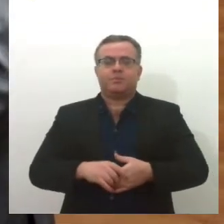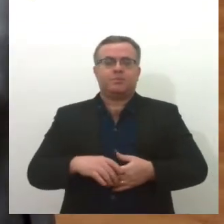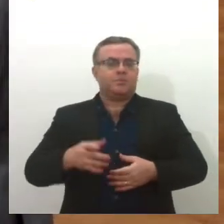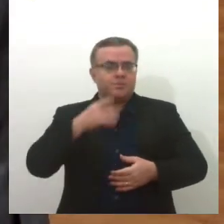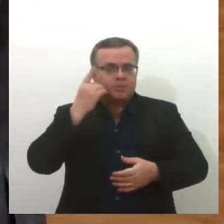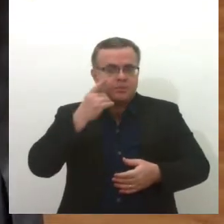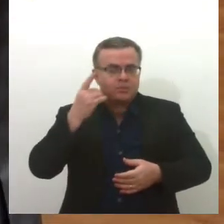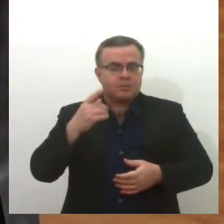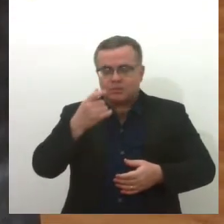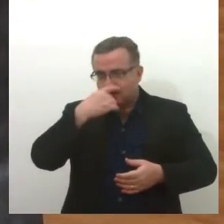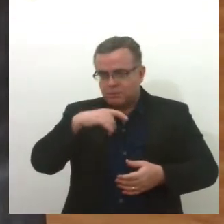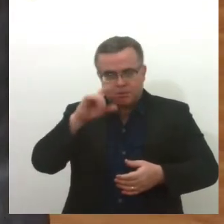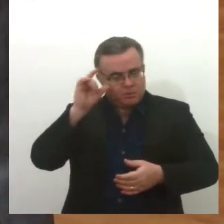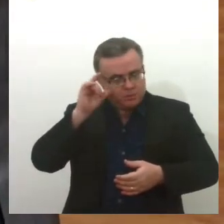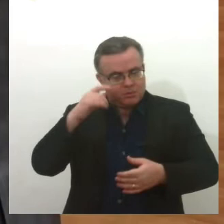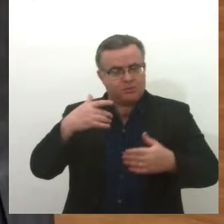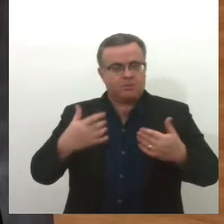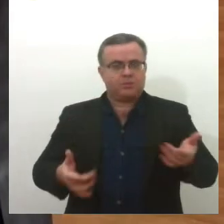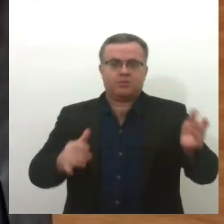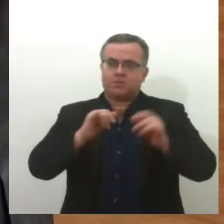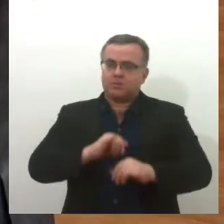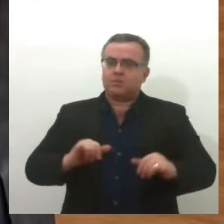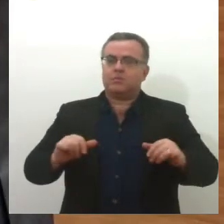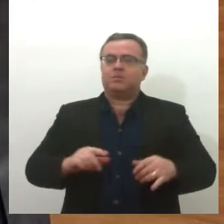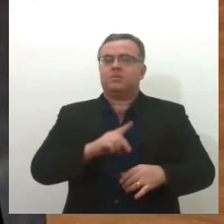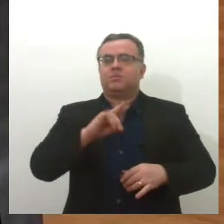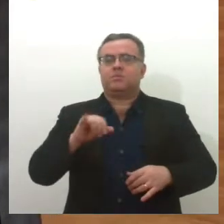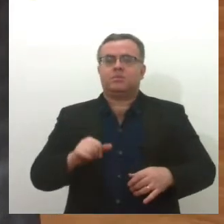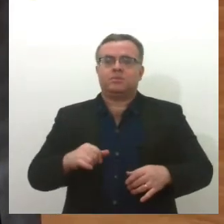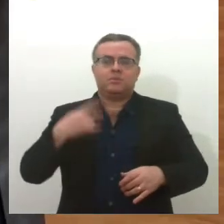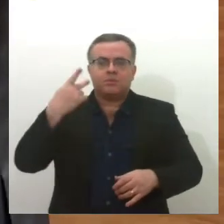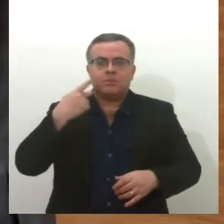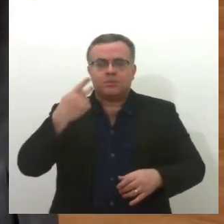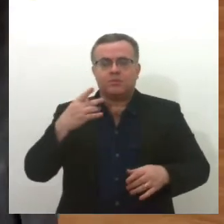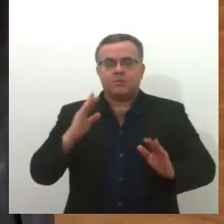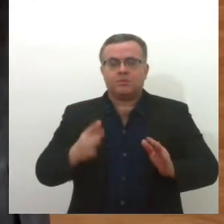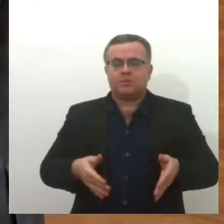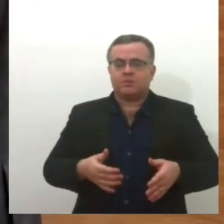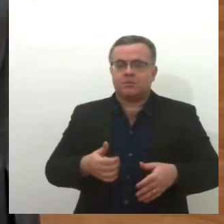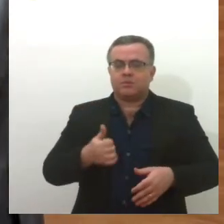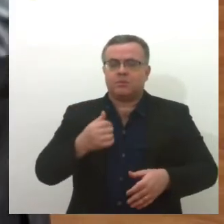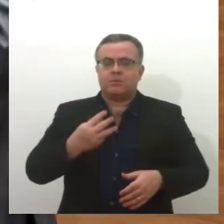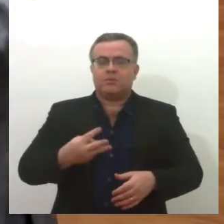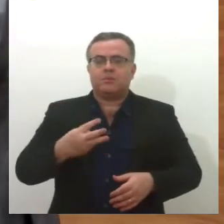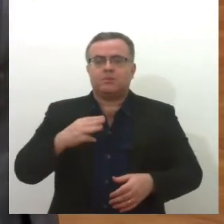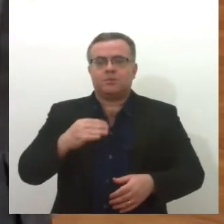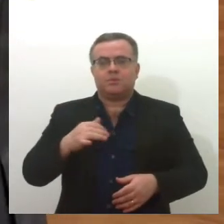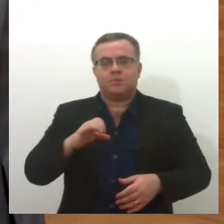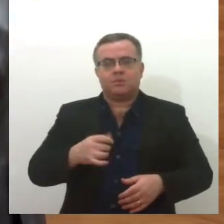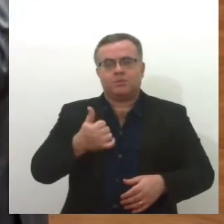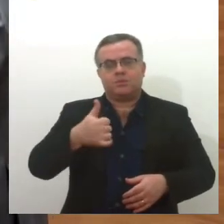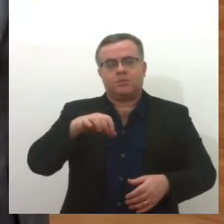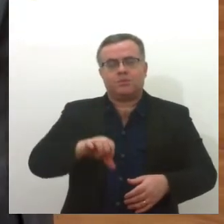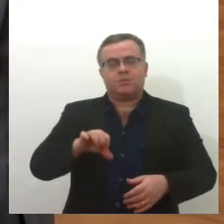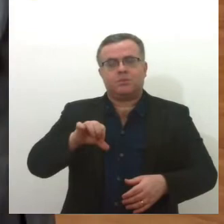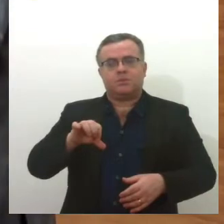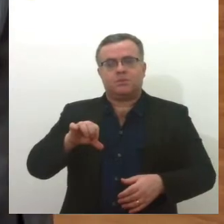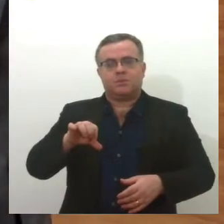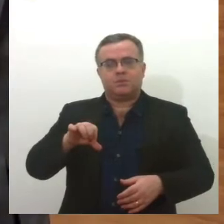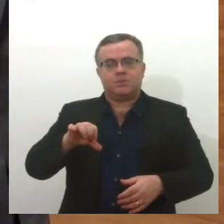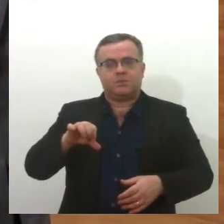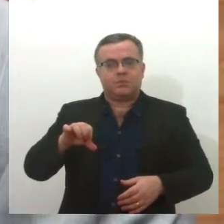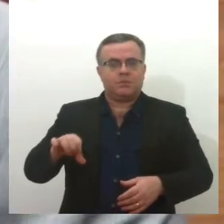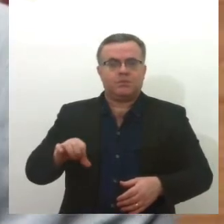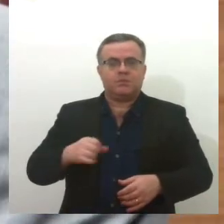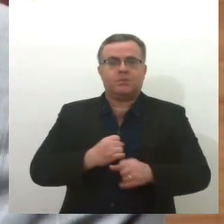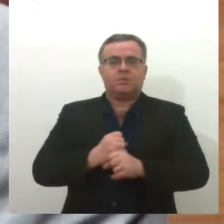Passos, do Cidadania, registrou o dia do parlamento, que completou em 3 de maio 199 anos de atividade no